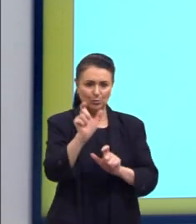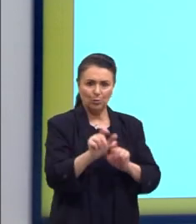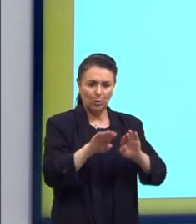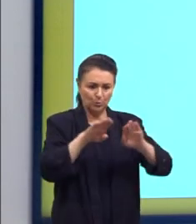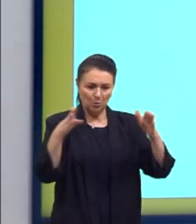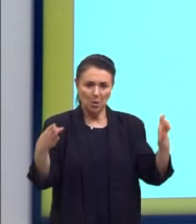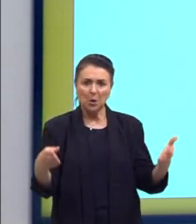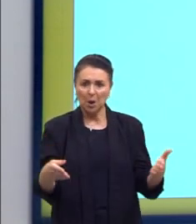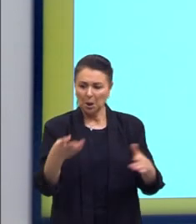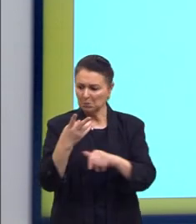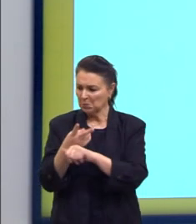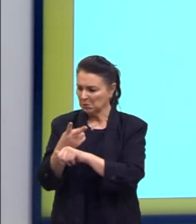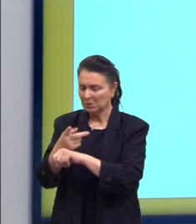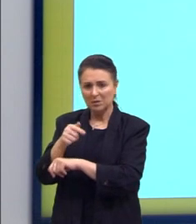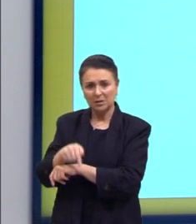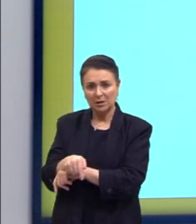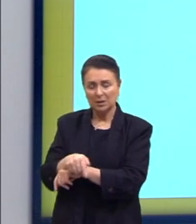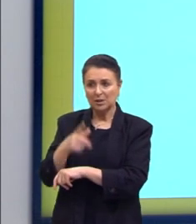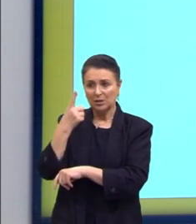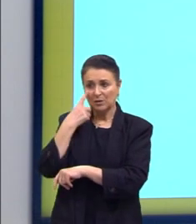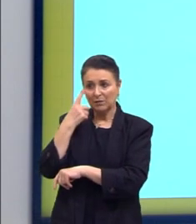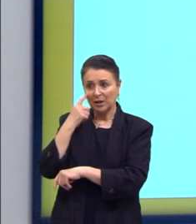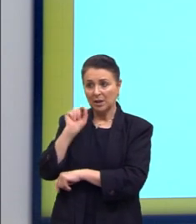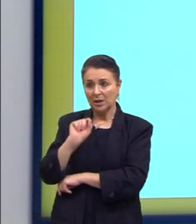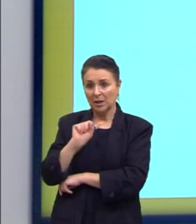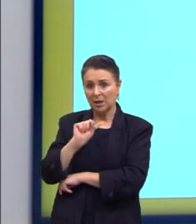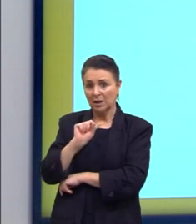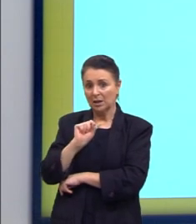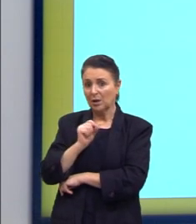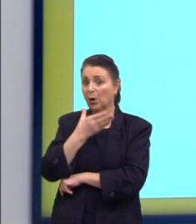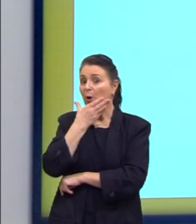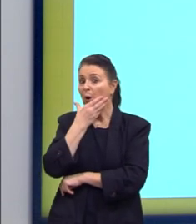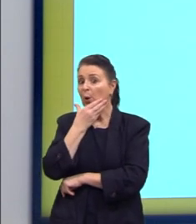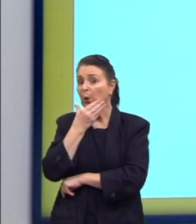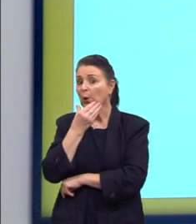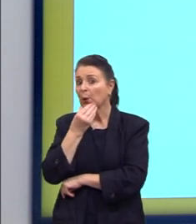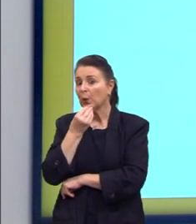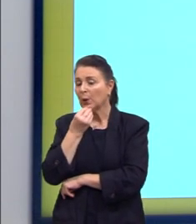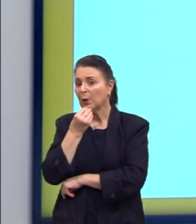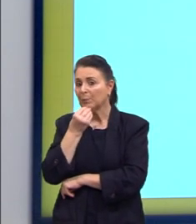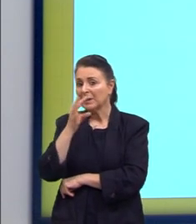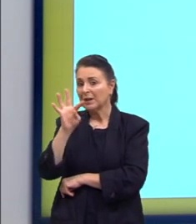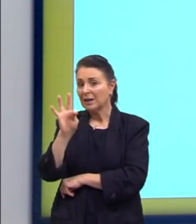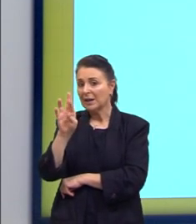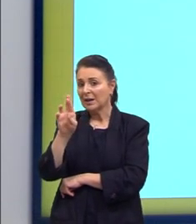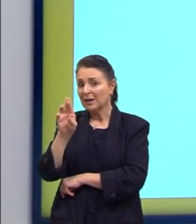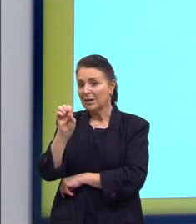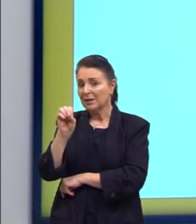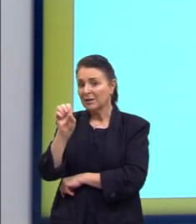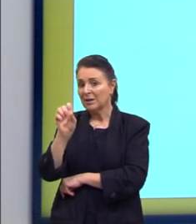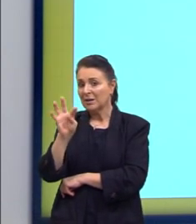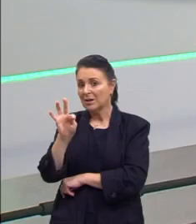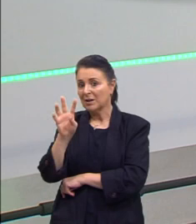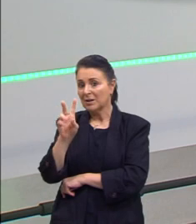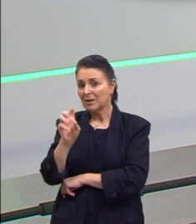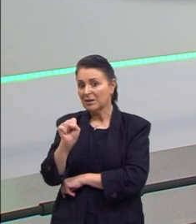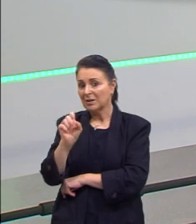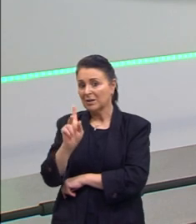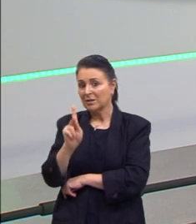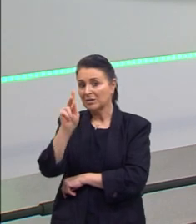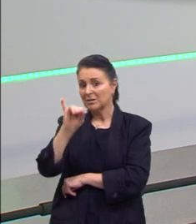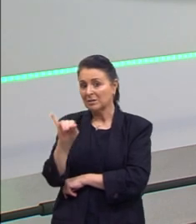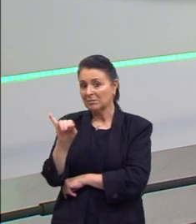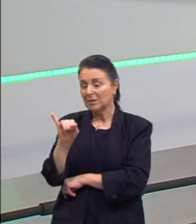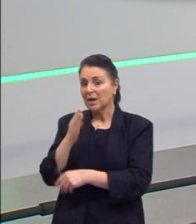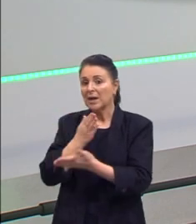E aqui a gente vê quem? Esse camarada aqui é Trotsky. Trotsky, que acaba,